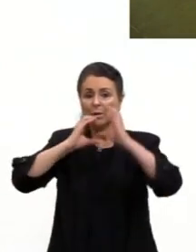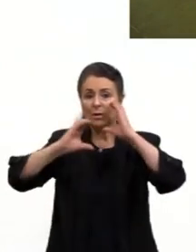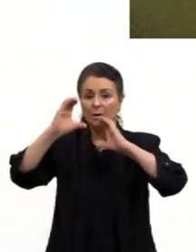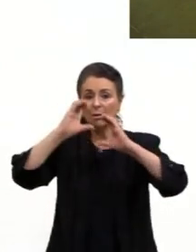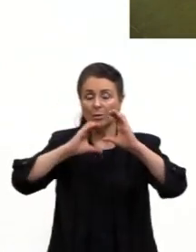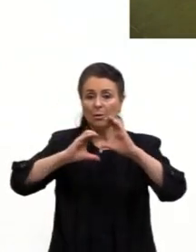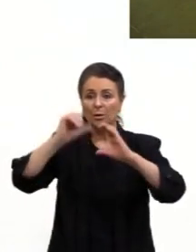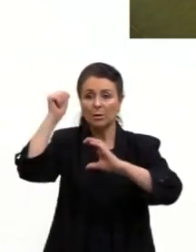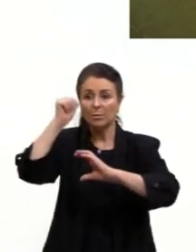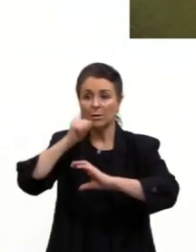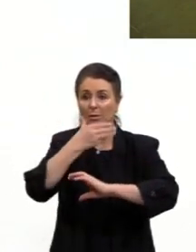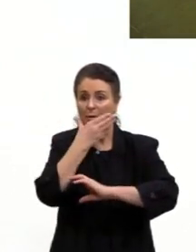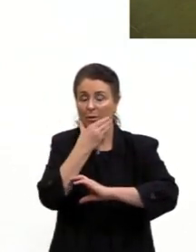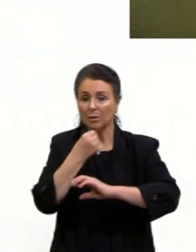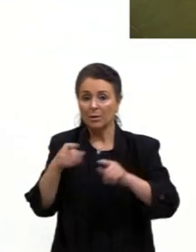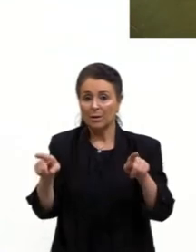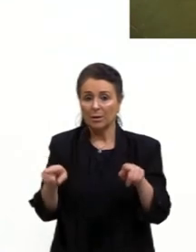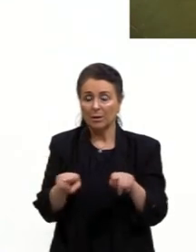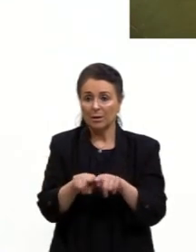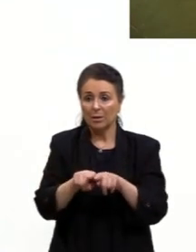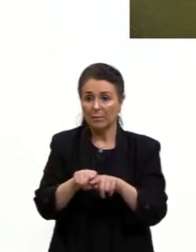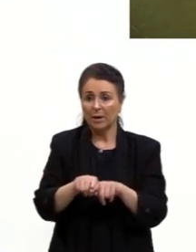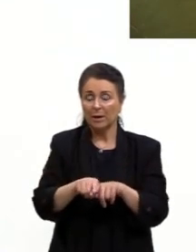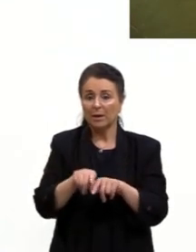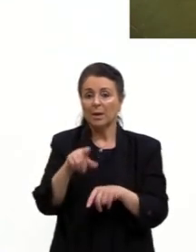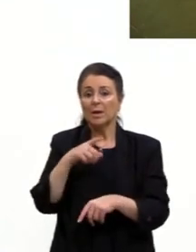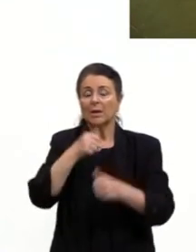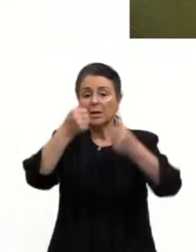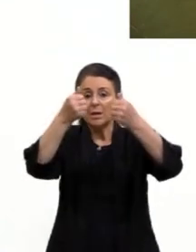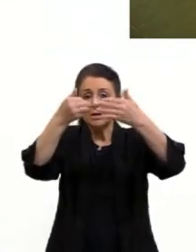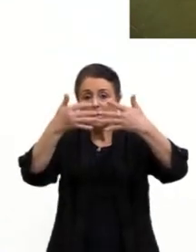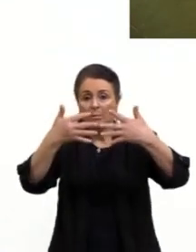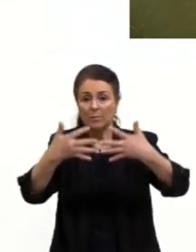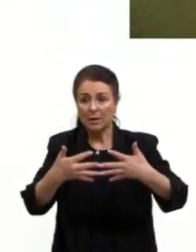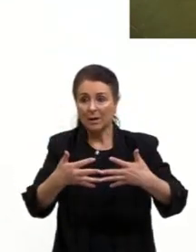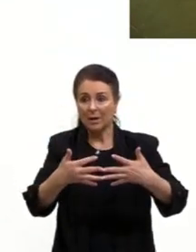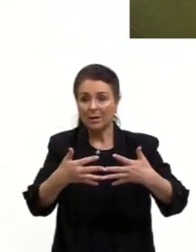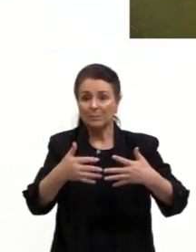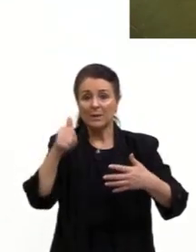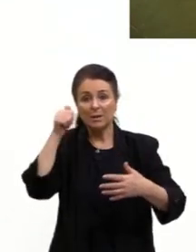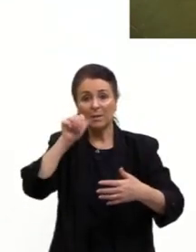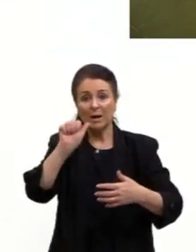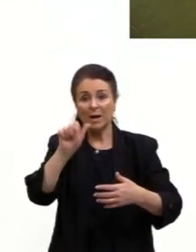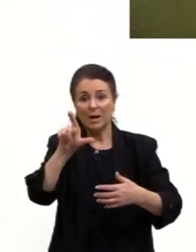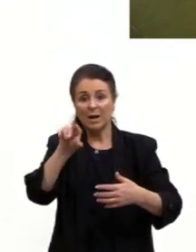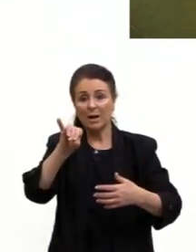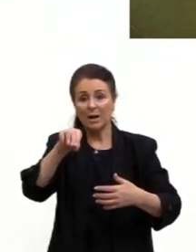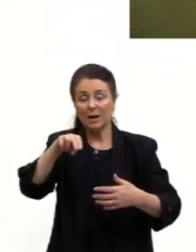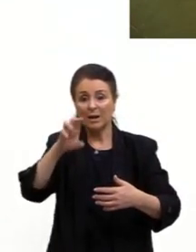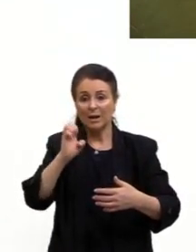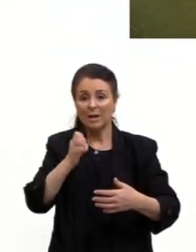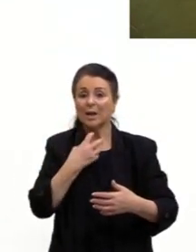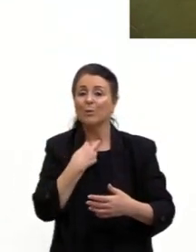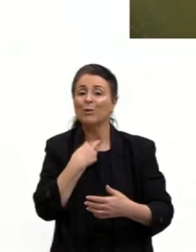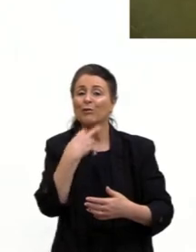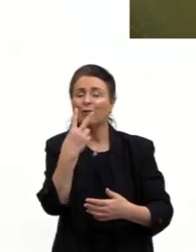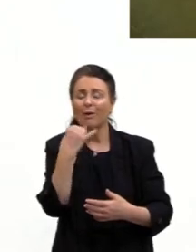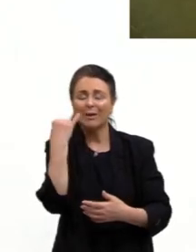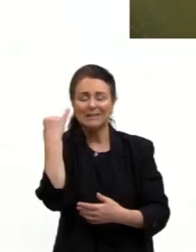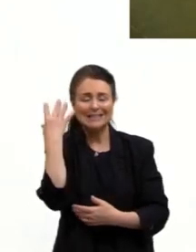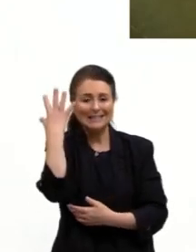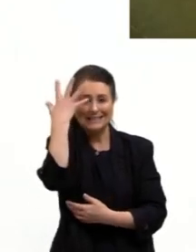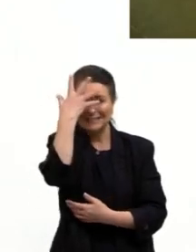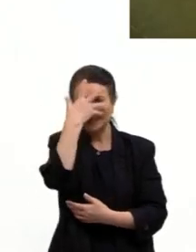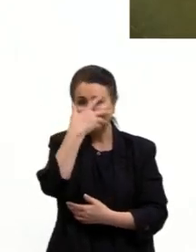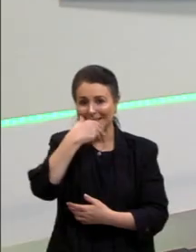cantora atuais também, o Rico Dalla-San, que fala sobre ser um artista negro. E a Lineker, uma das vozes mais bonitas da MPB atualmente.